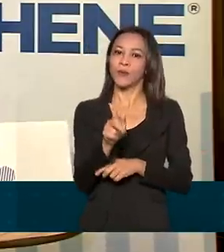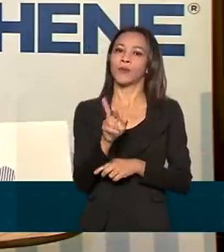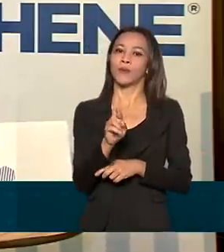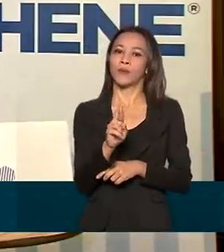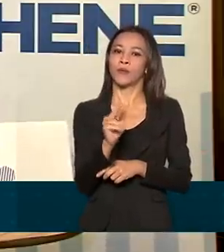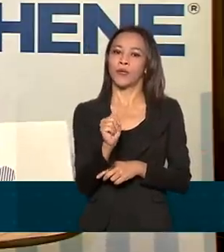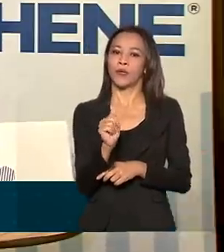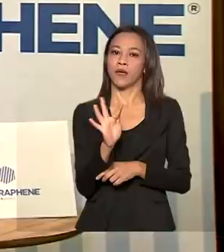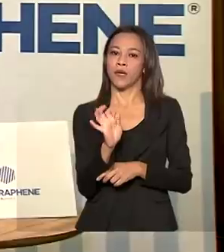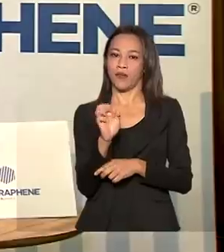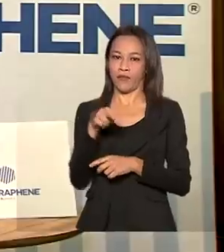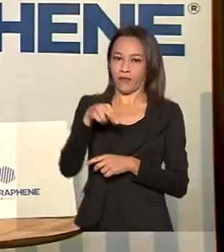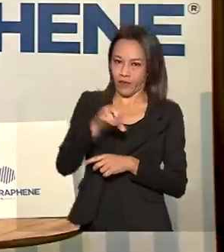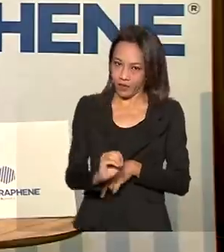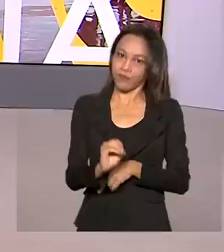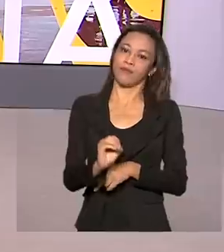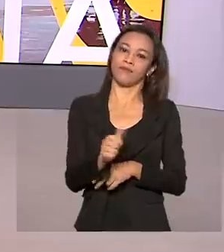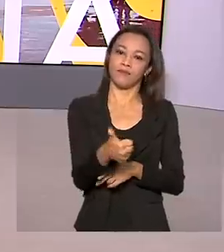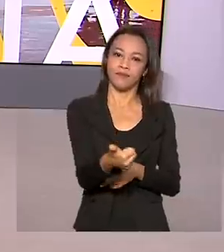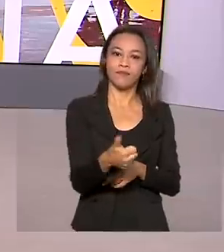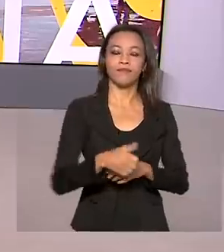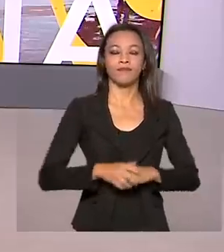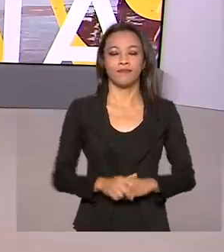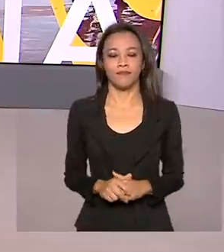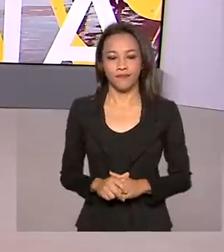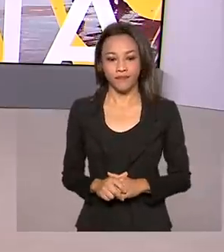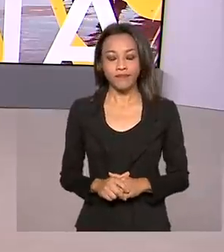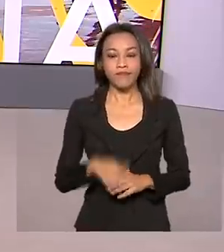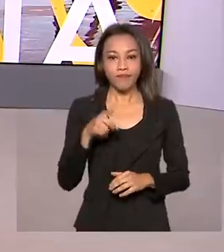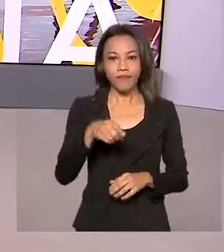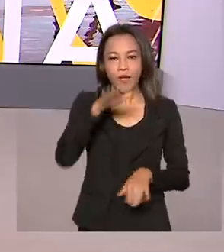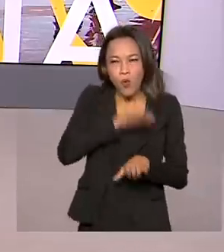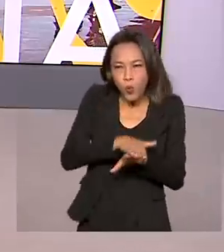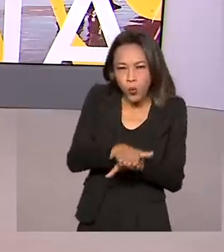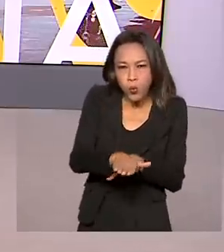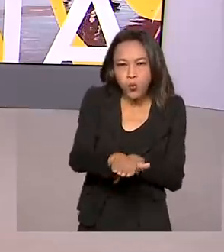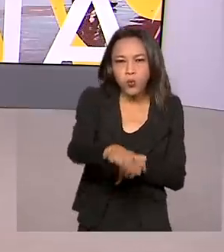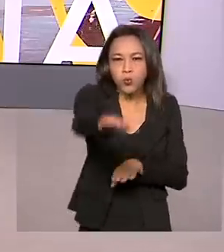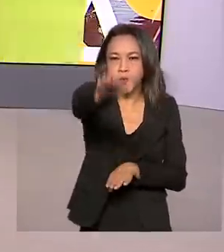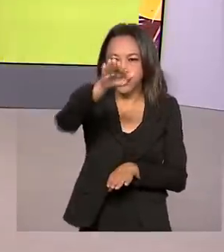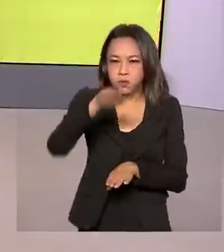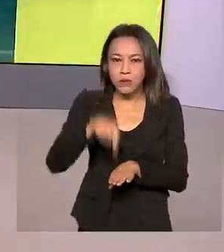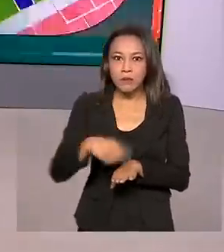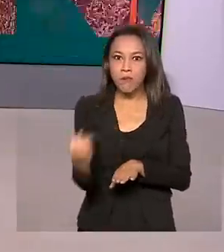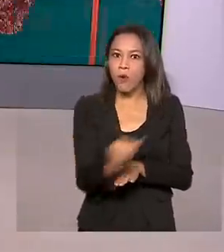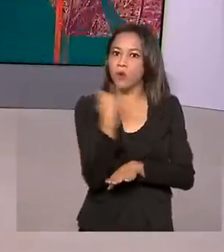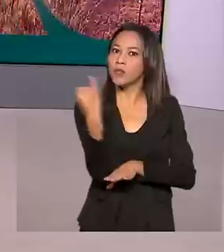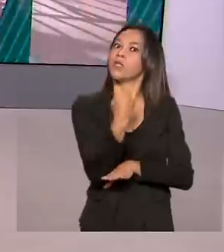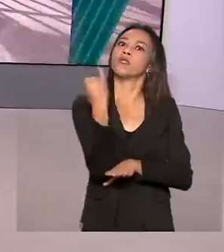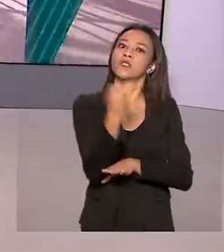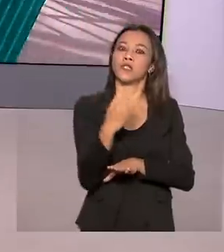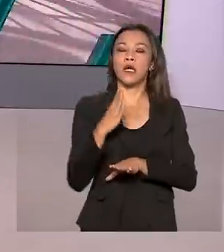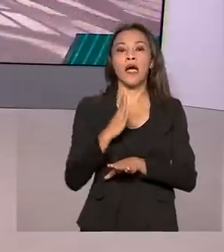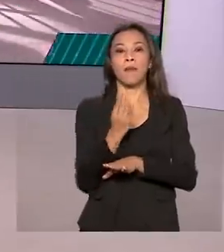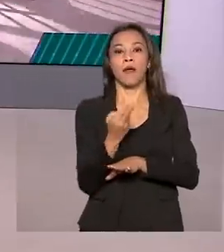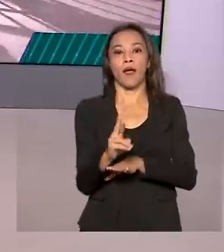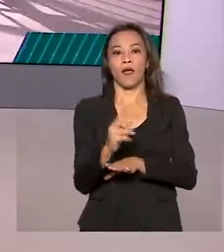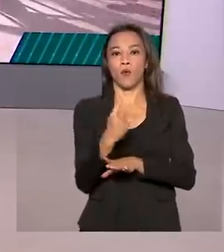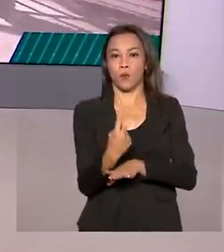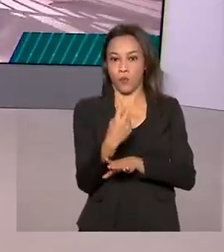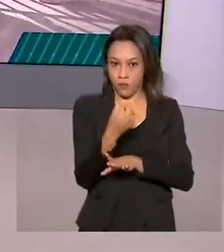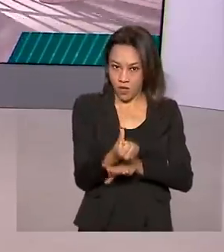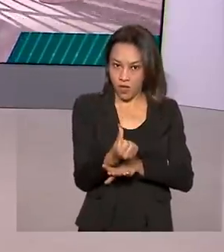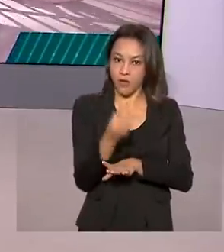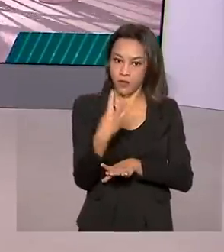diminuindo custos e melhorando o produto. A rodovia mais importante para o agronegócio do país, a BR-163, foi